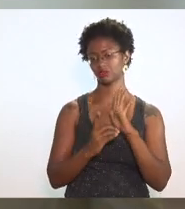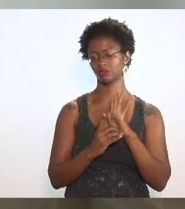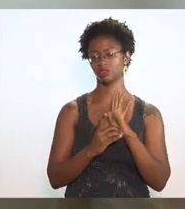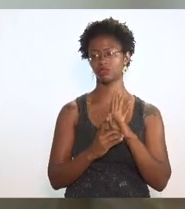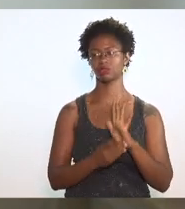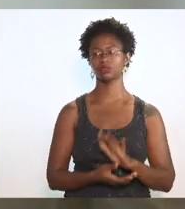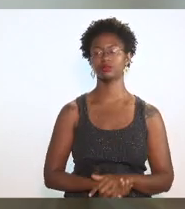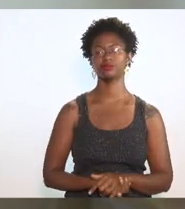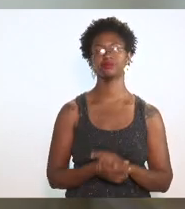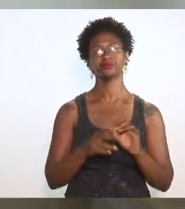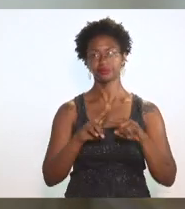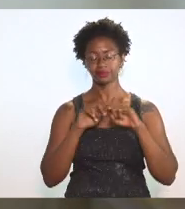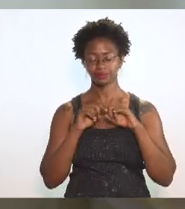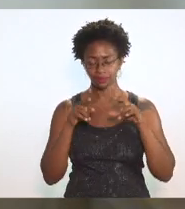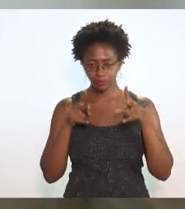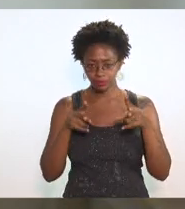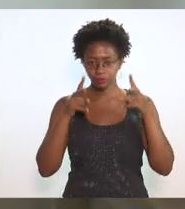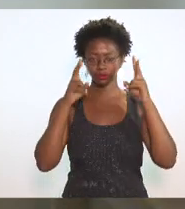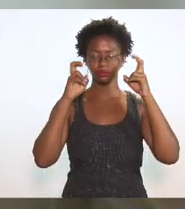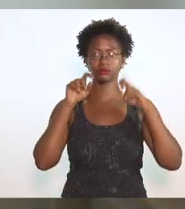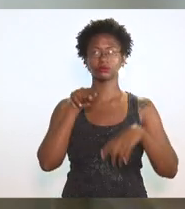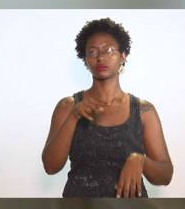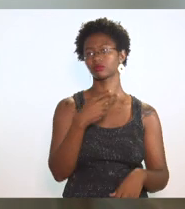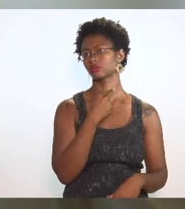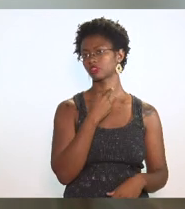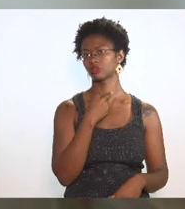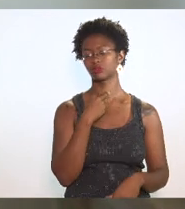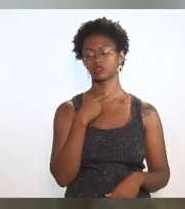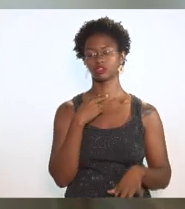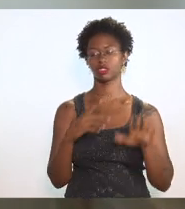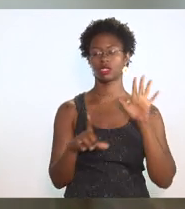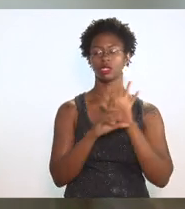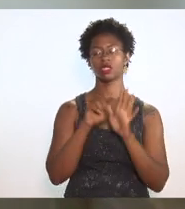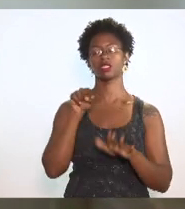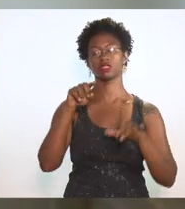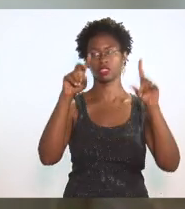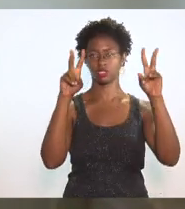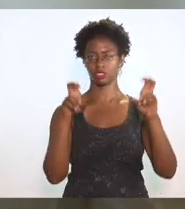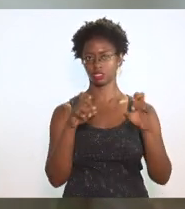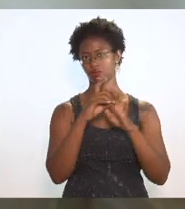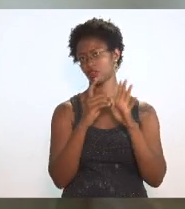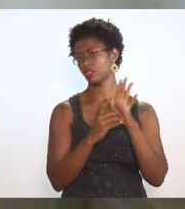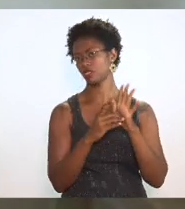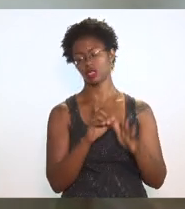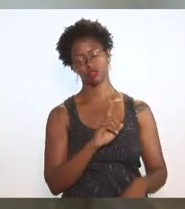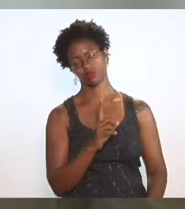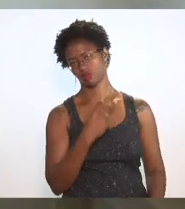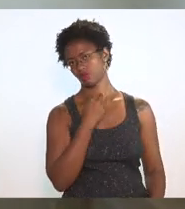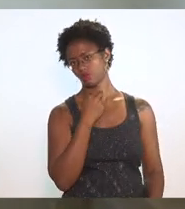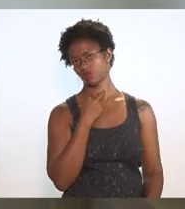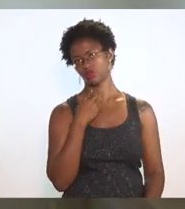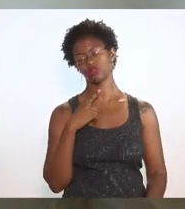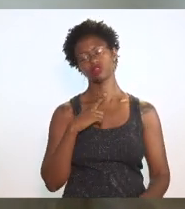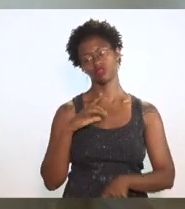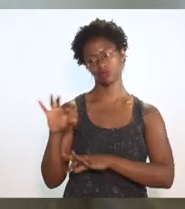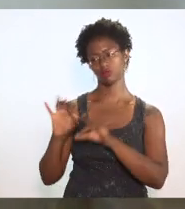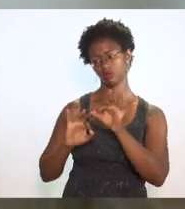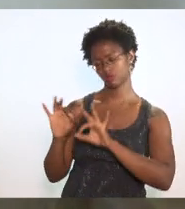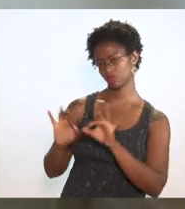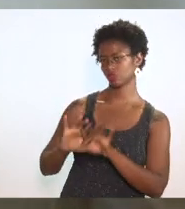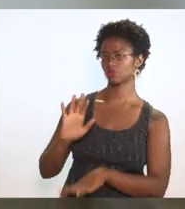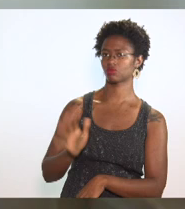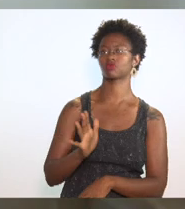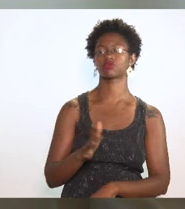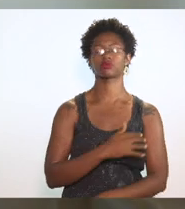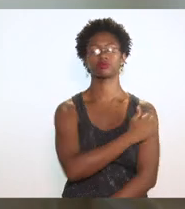porque verificou que ele não podia legislar sobre esse tema por decreto e já tinha no parlamento um projeto tramitando